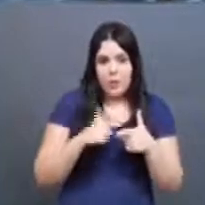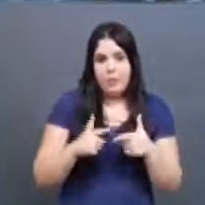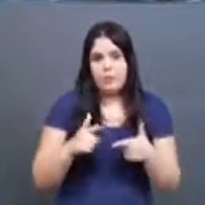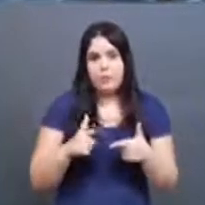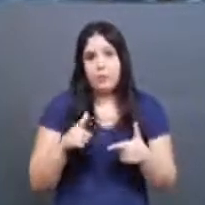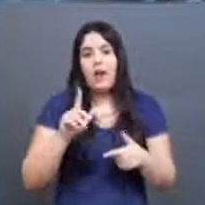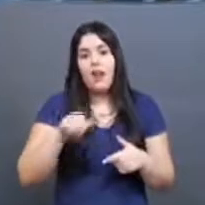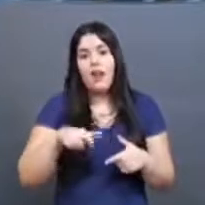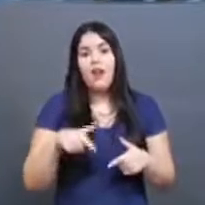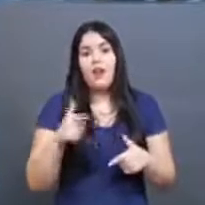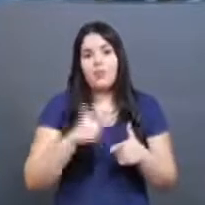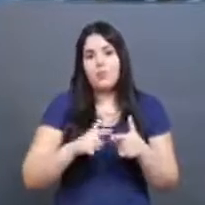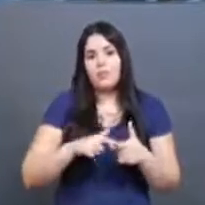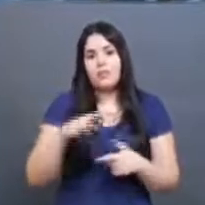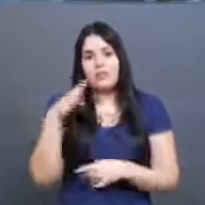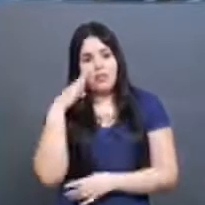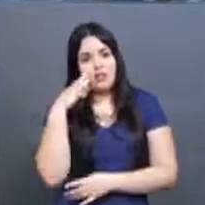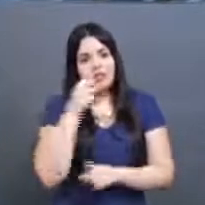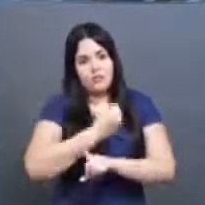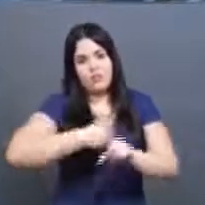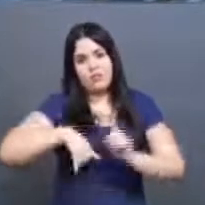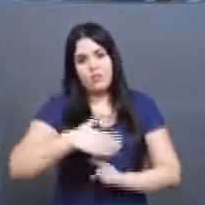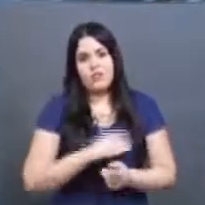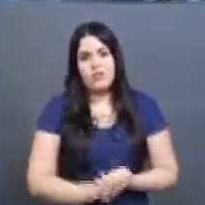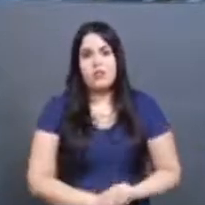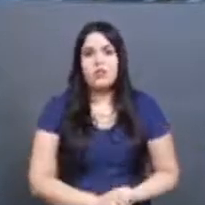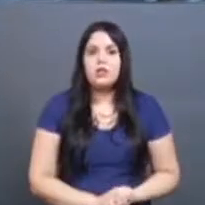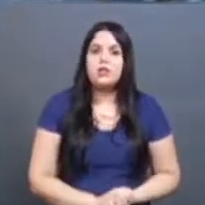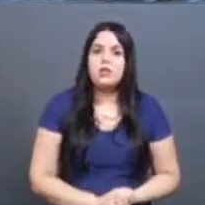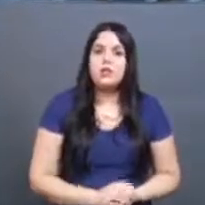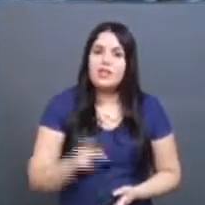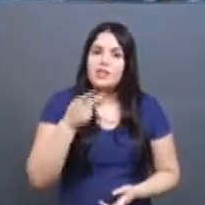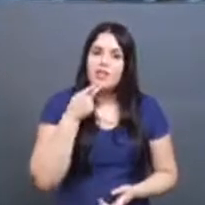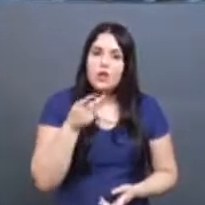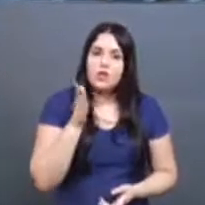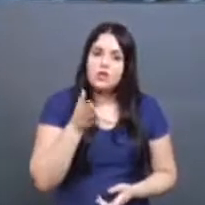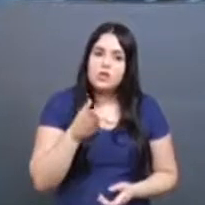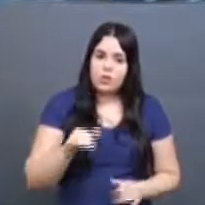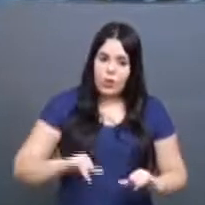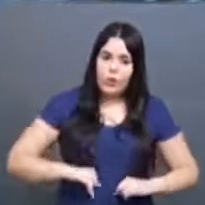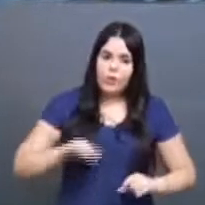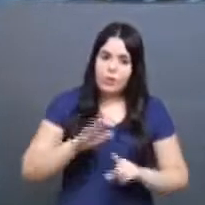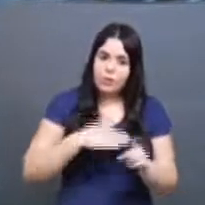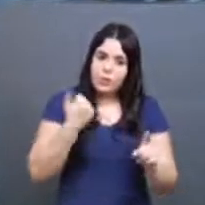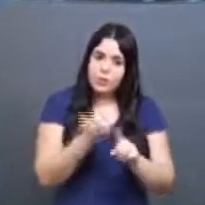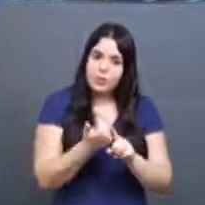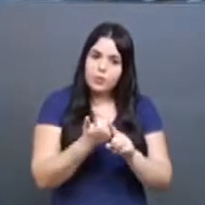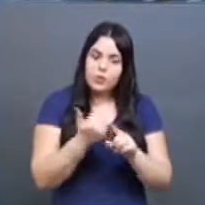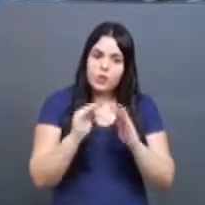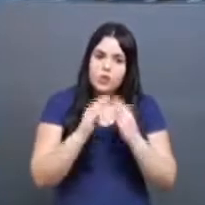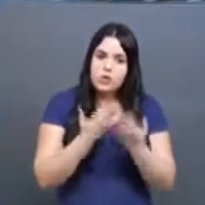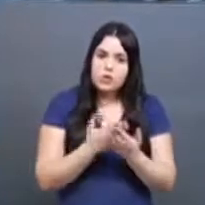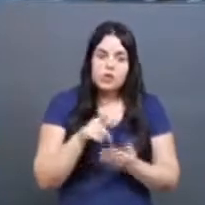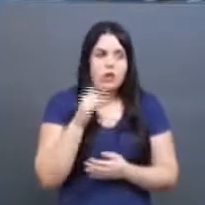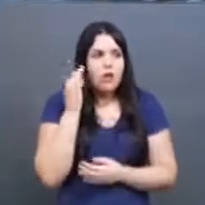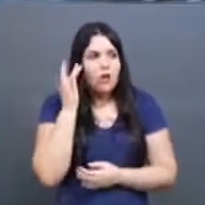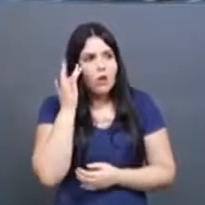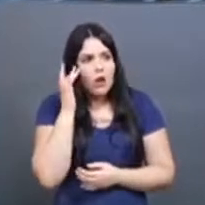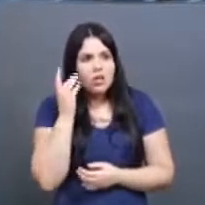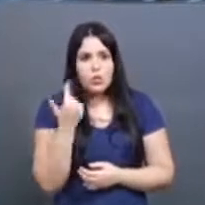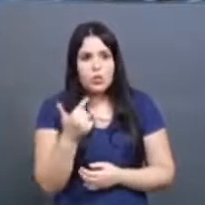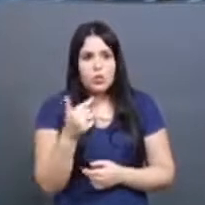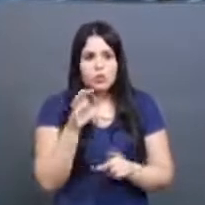que merece atenção social. Você me contou que você chegou a passar por bullying na escola, mas que isso não, você acha que não teve tanto